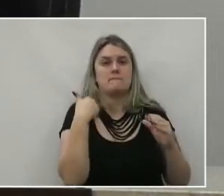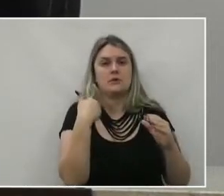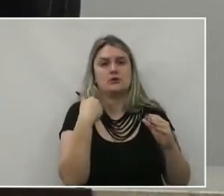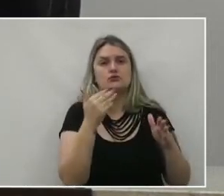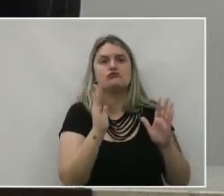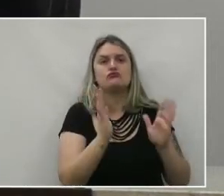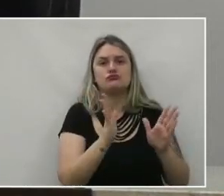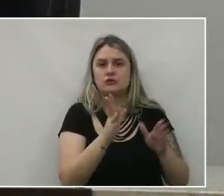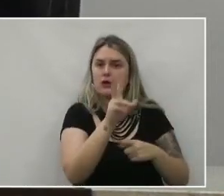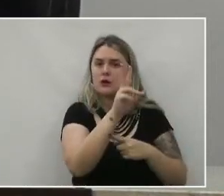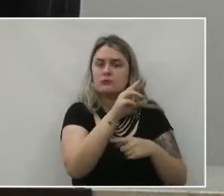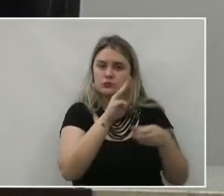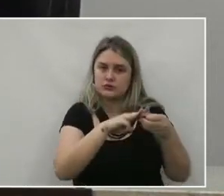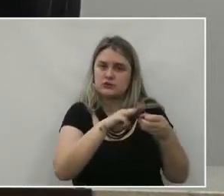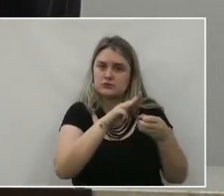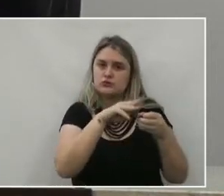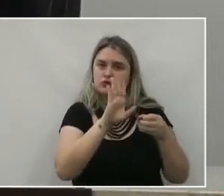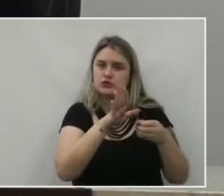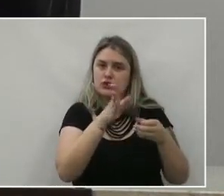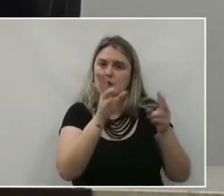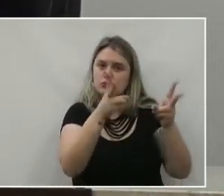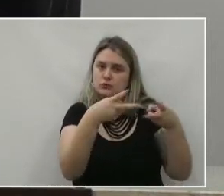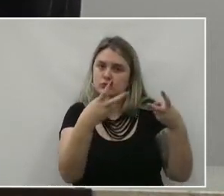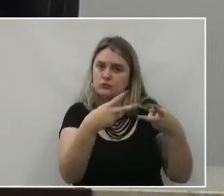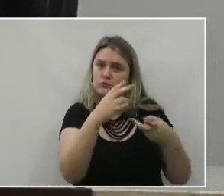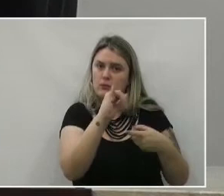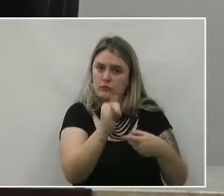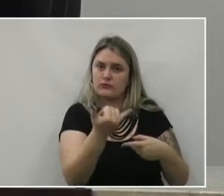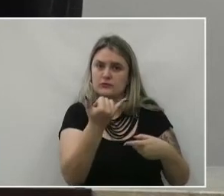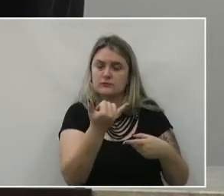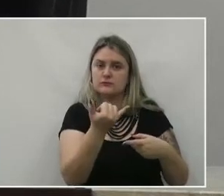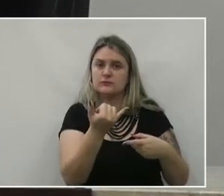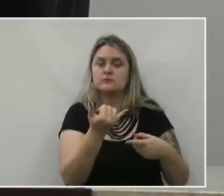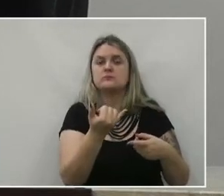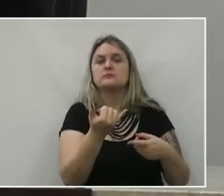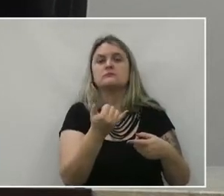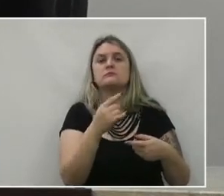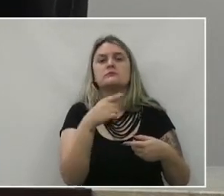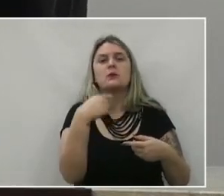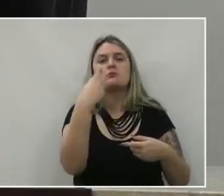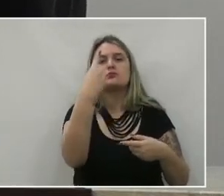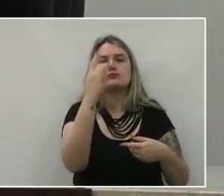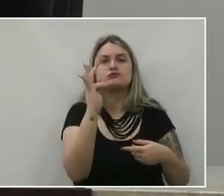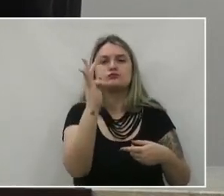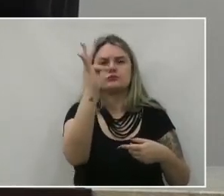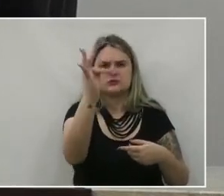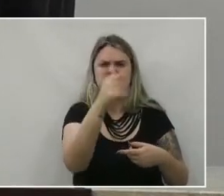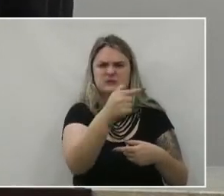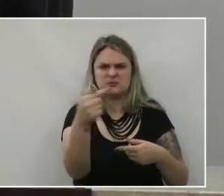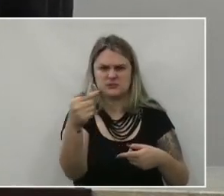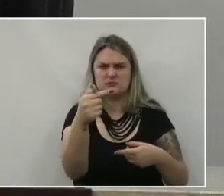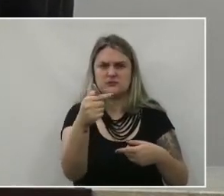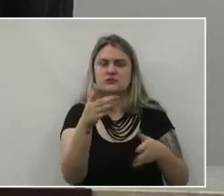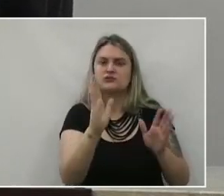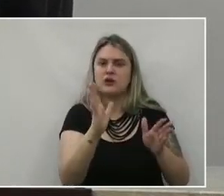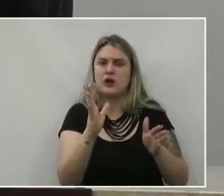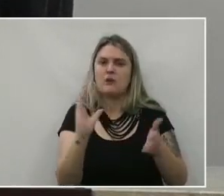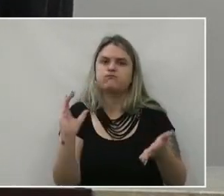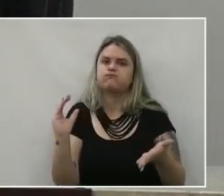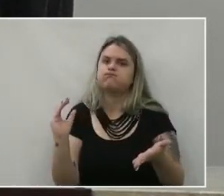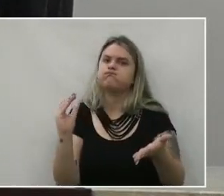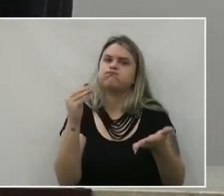já estão servindo Para o município Já Para os seus gastos E nos próximos dias Será O valor